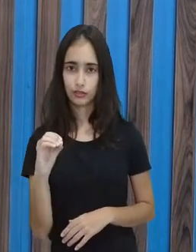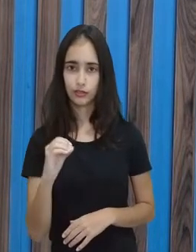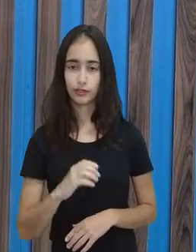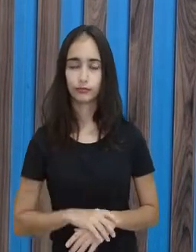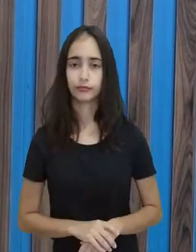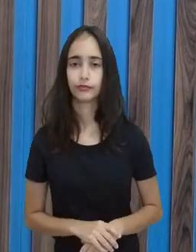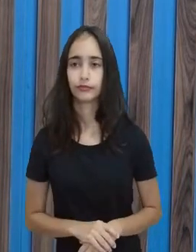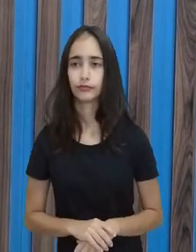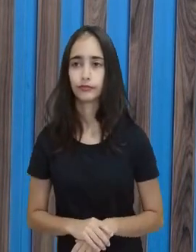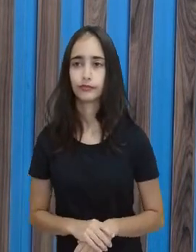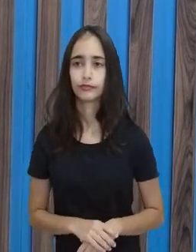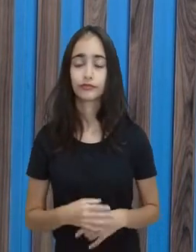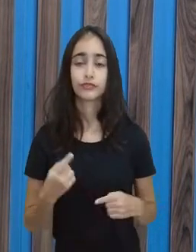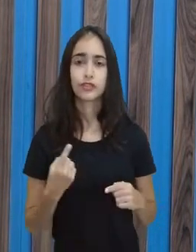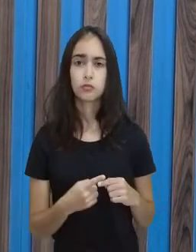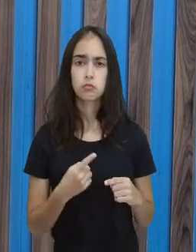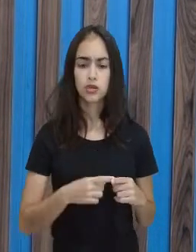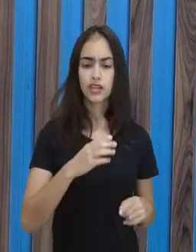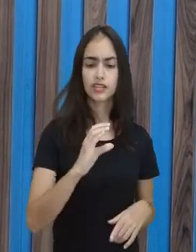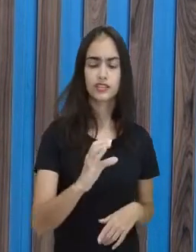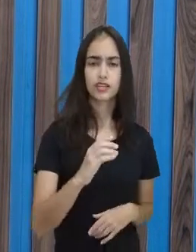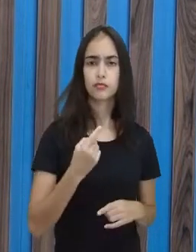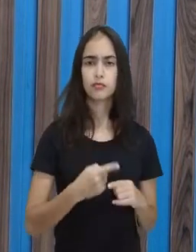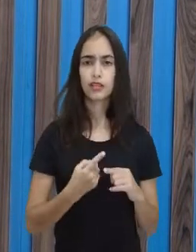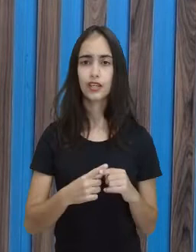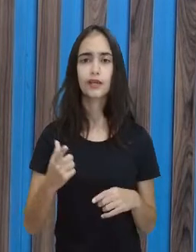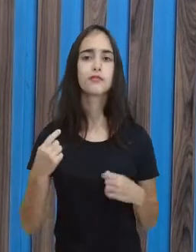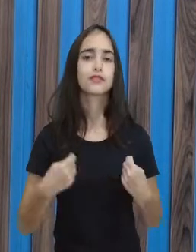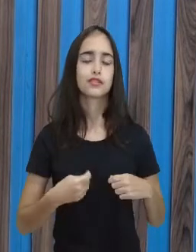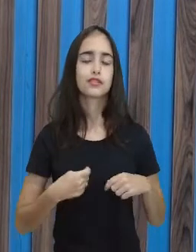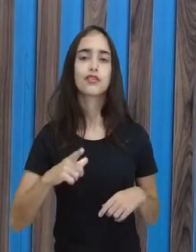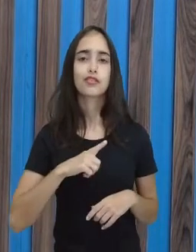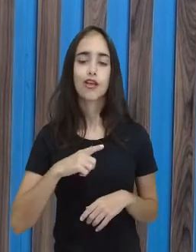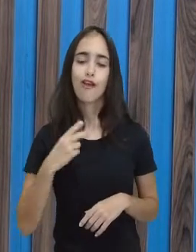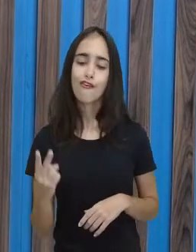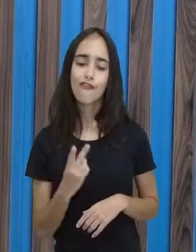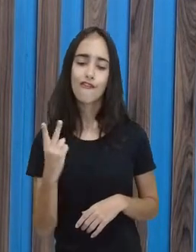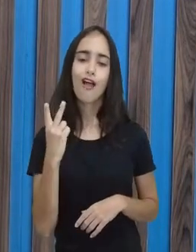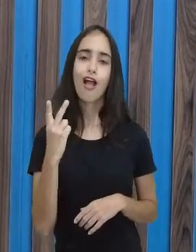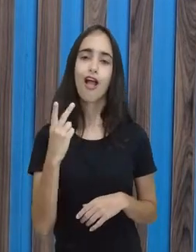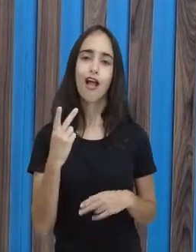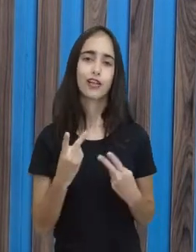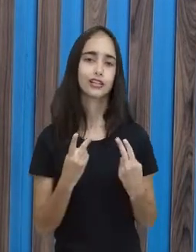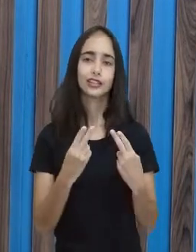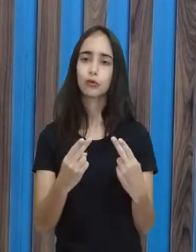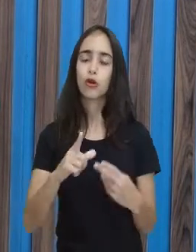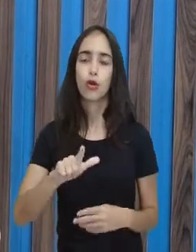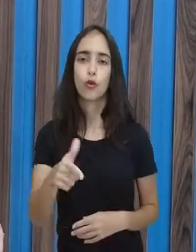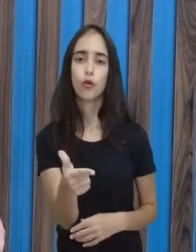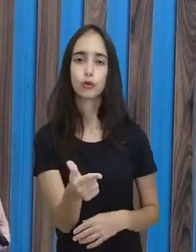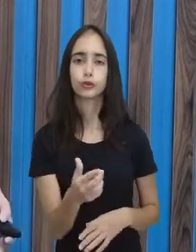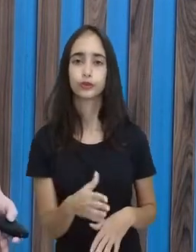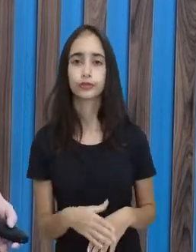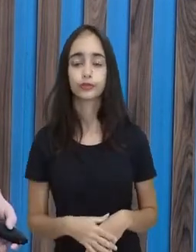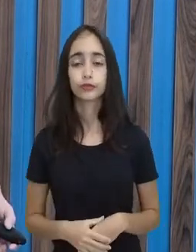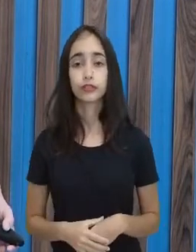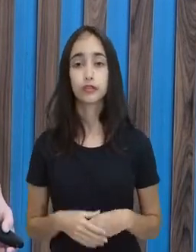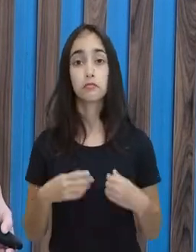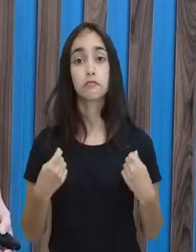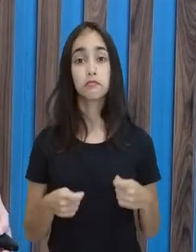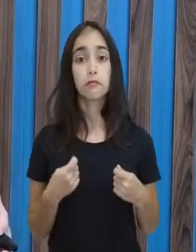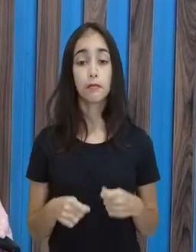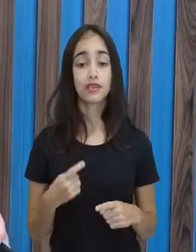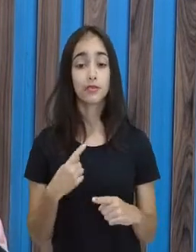Tá? Um valor que eu ainda não sei calcular. Ora, 80 vai ser igual a 80 se eu tiver multiplicado por quem?